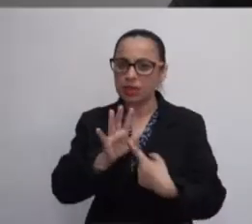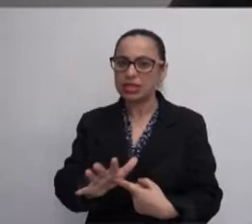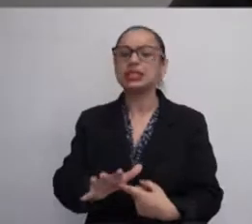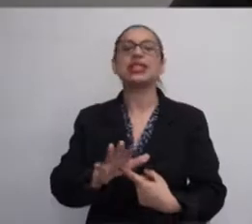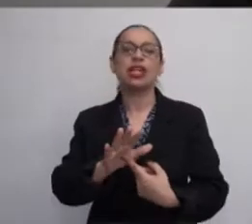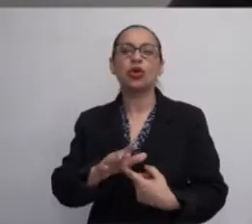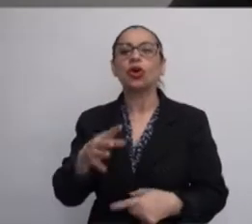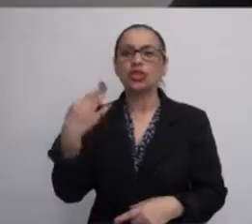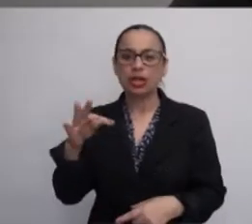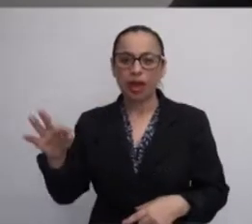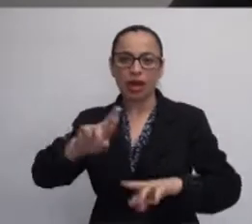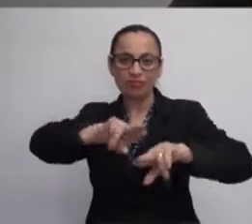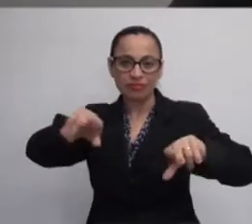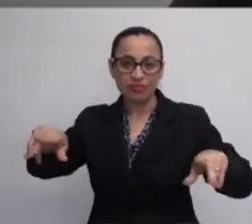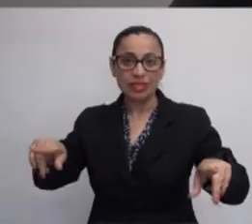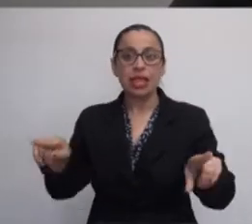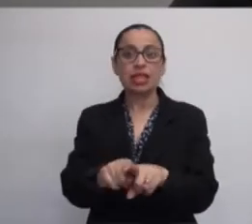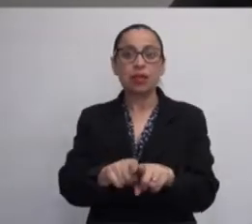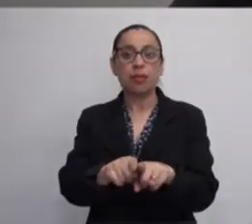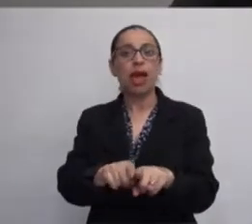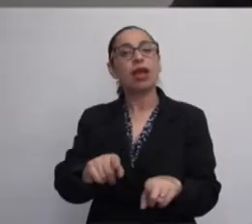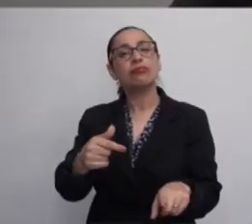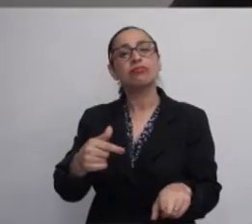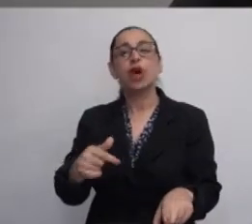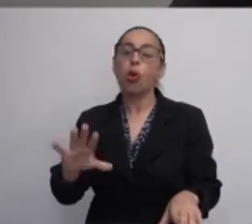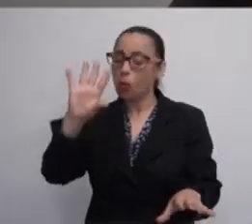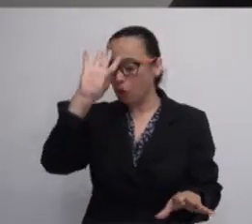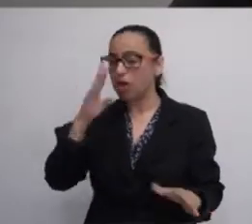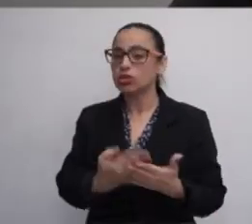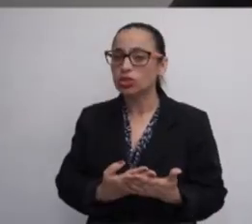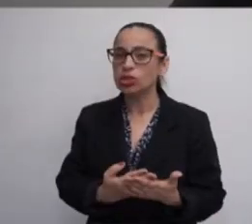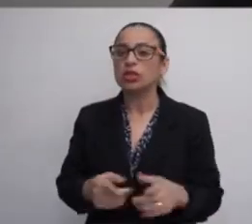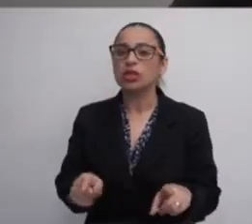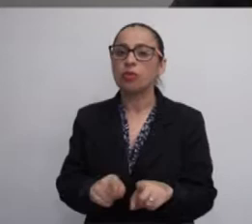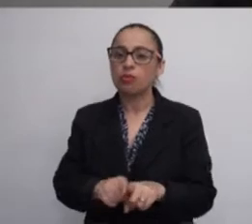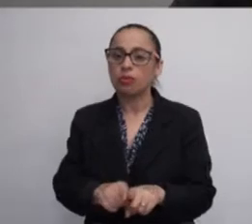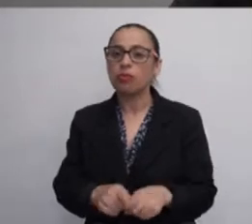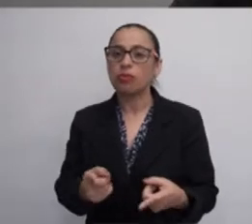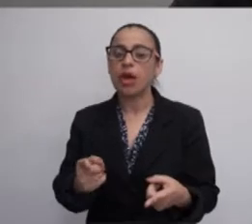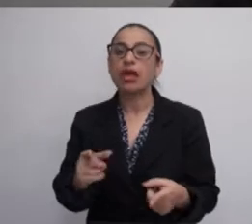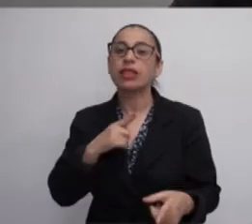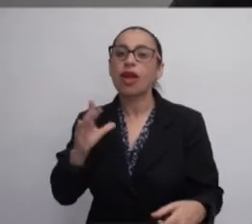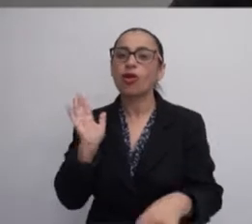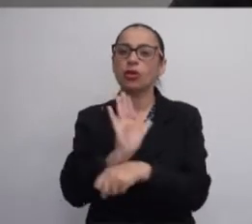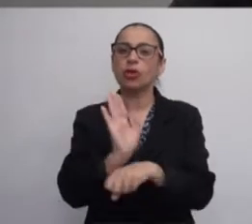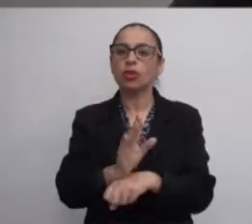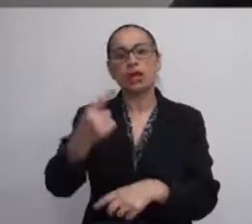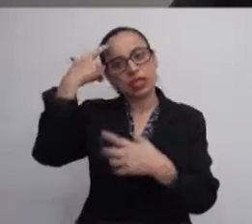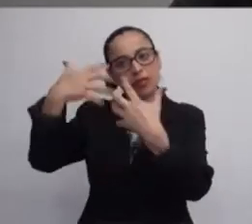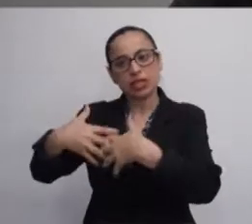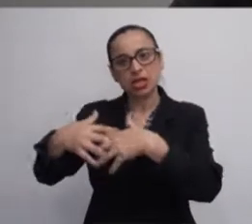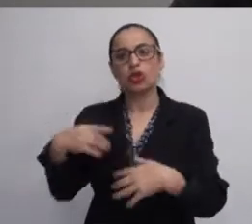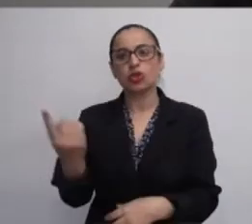e aprendido um pouco e também trazido contribuições para as reflexões desses nossos